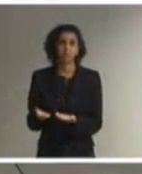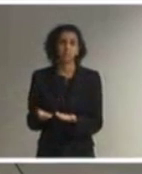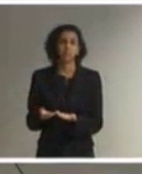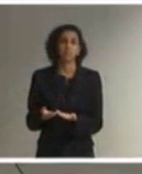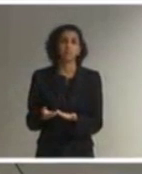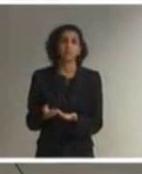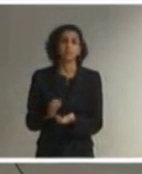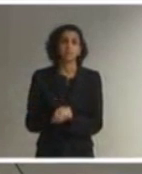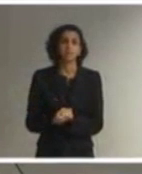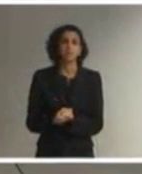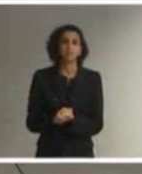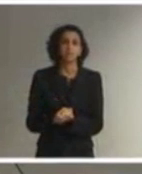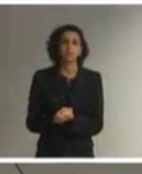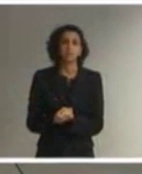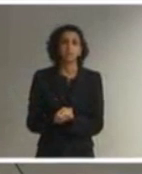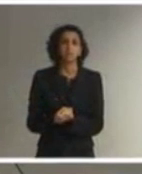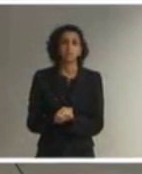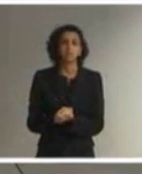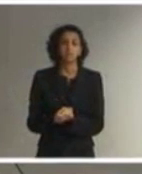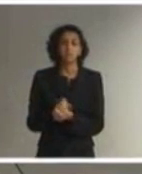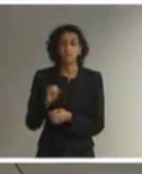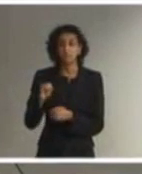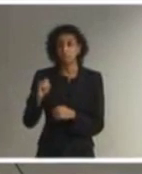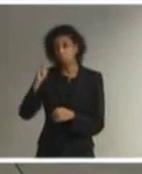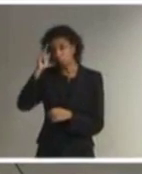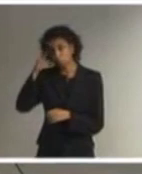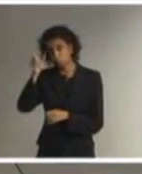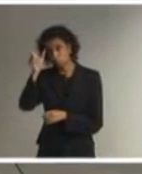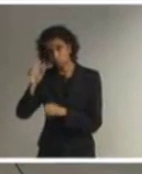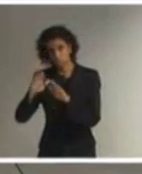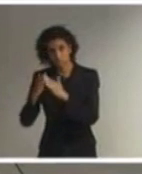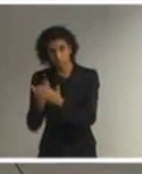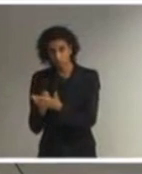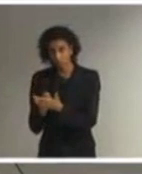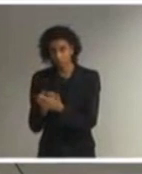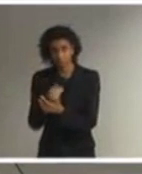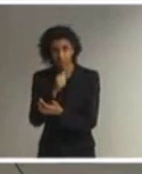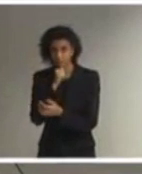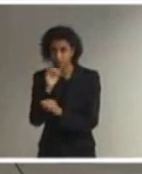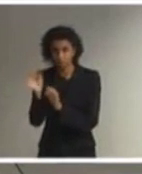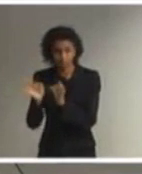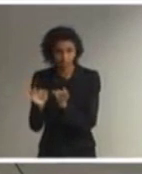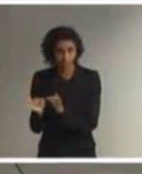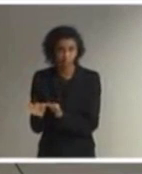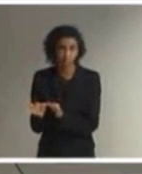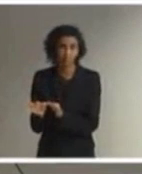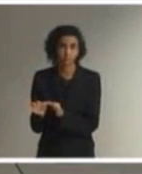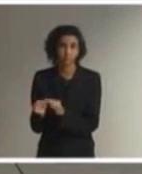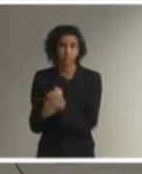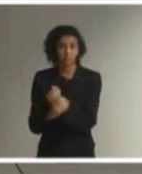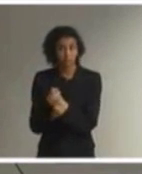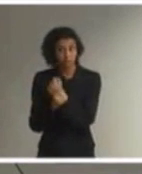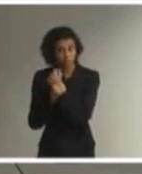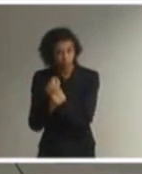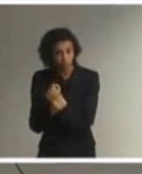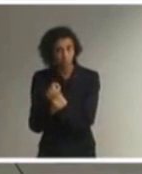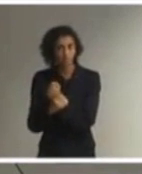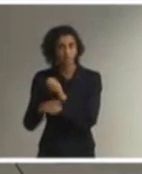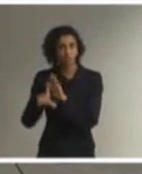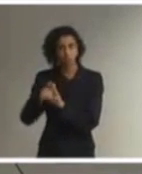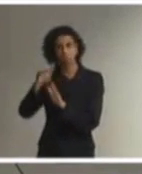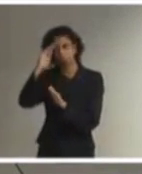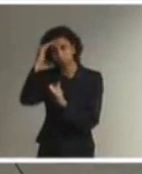o agente público ou o proprietário daquela escola no sentido de garantir a aplicação